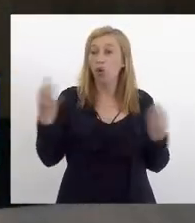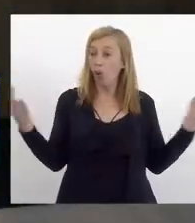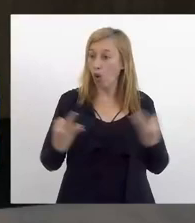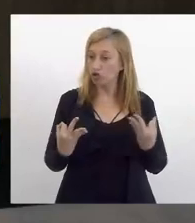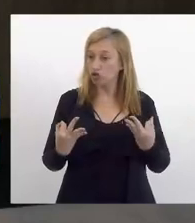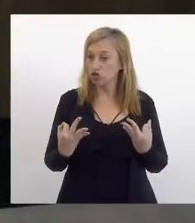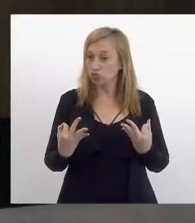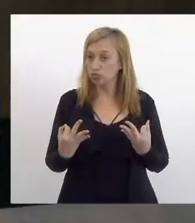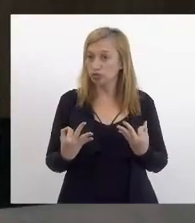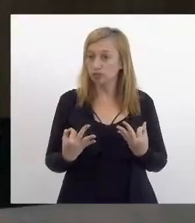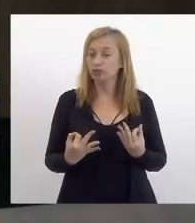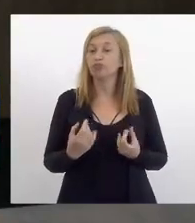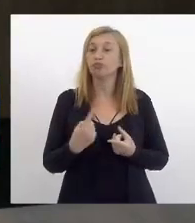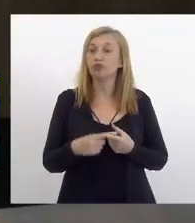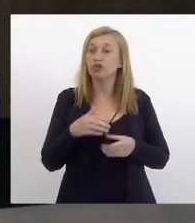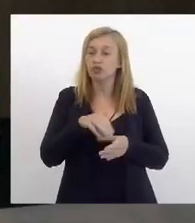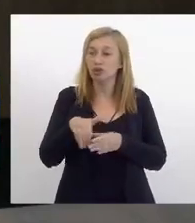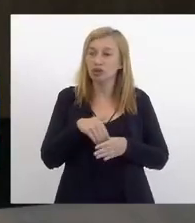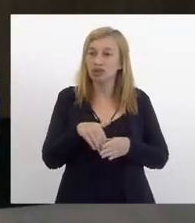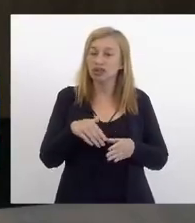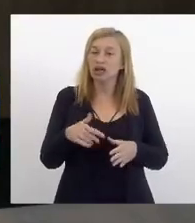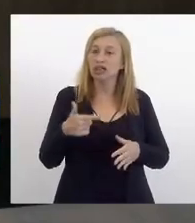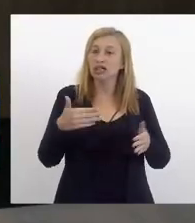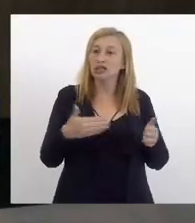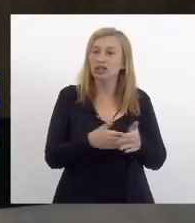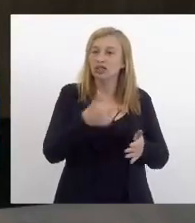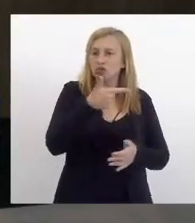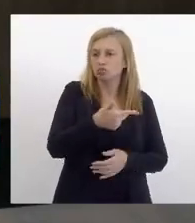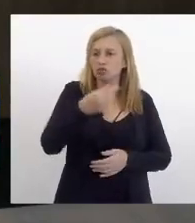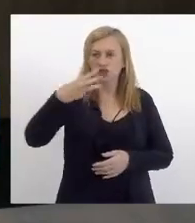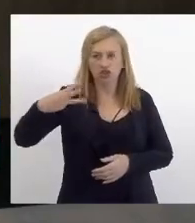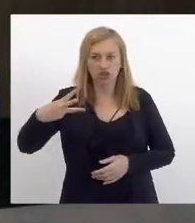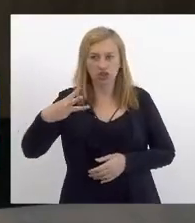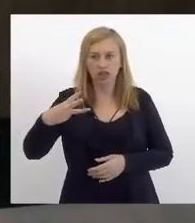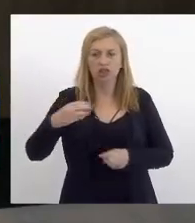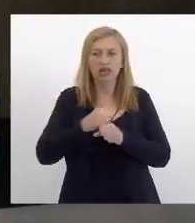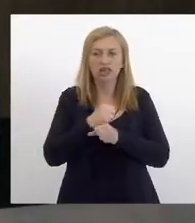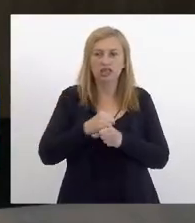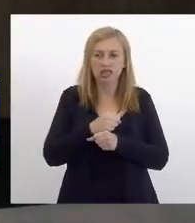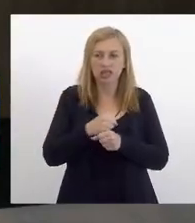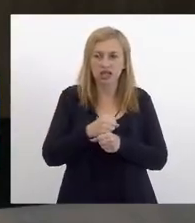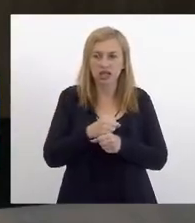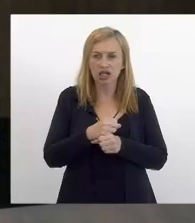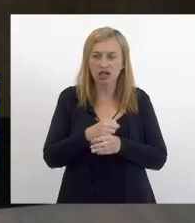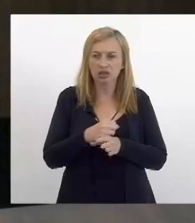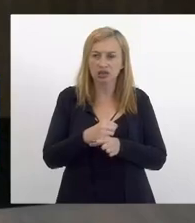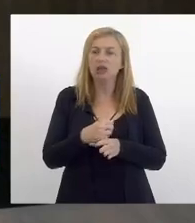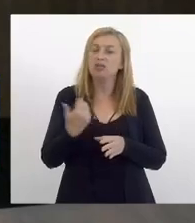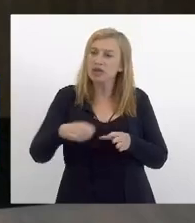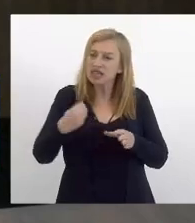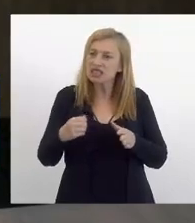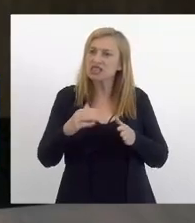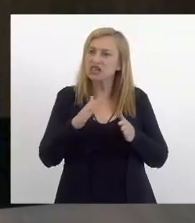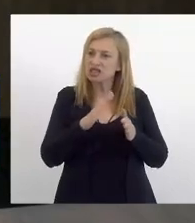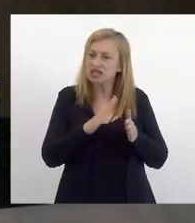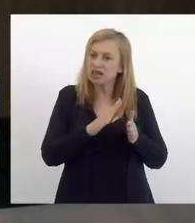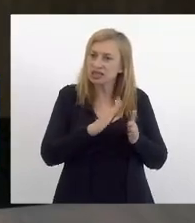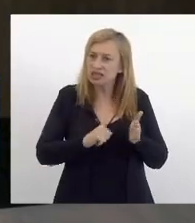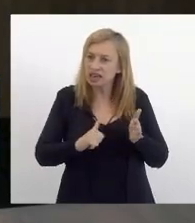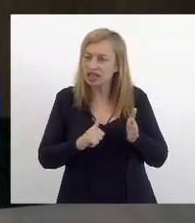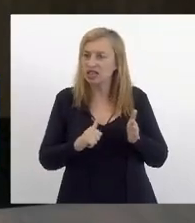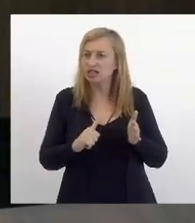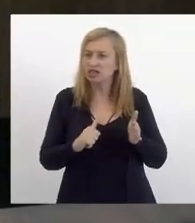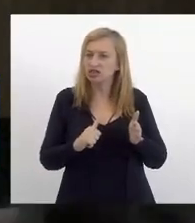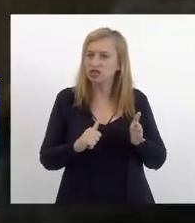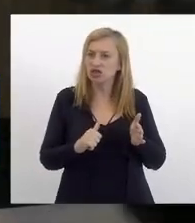ótimo porque nós votamos que até 2023 esse antro de corrupção tem que sair de dentro dos hospitais